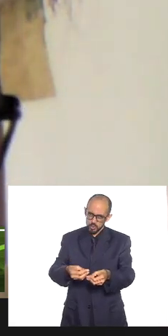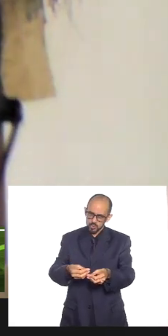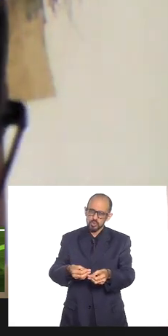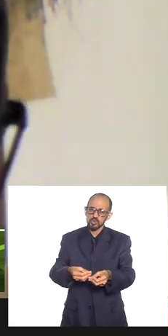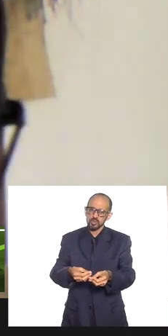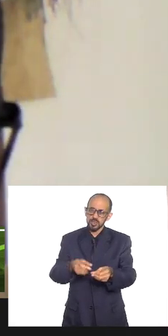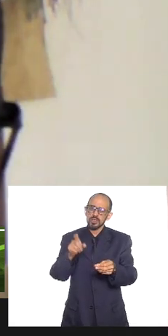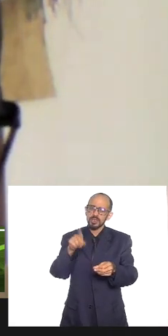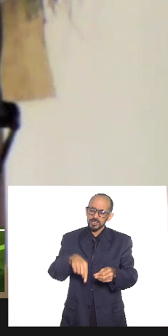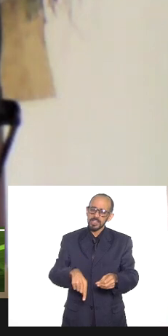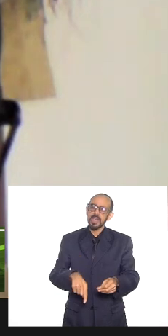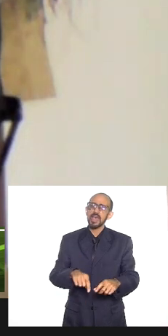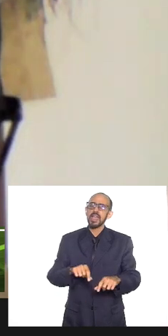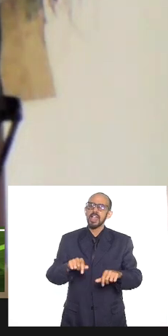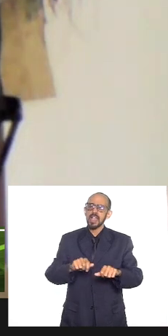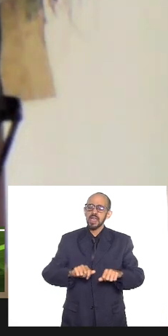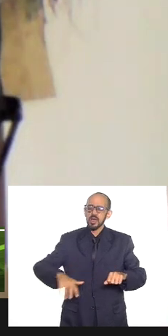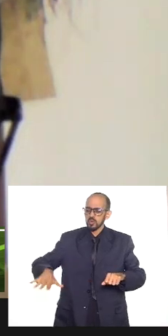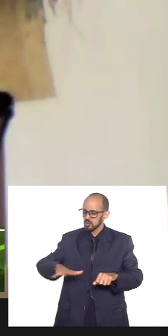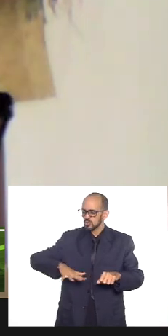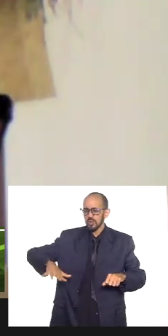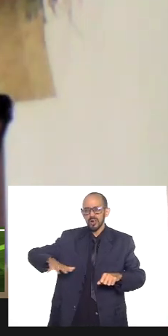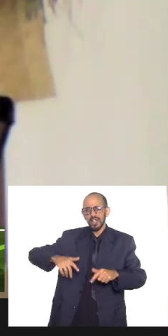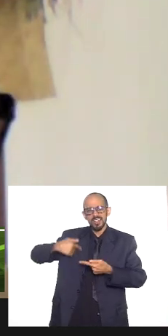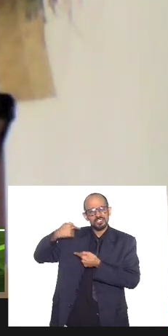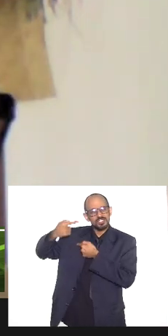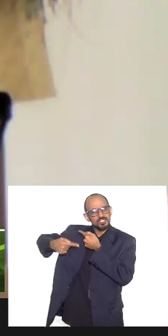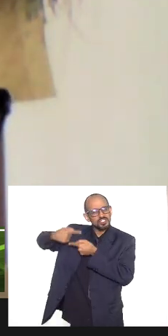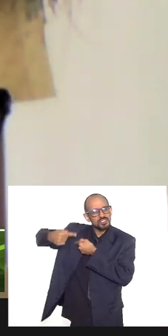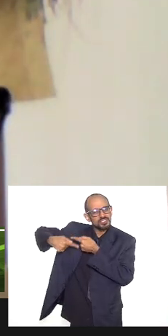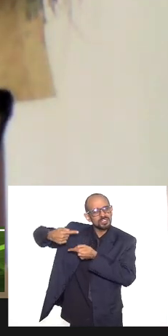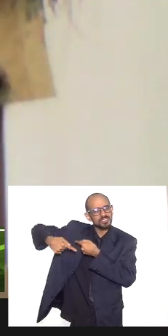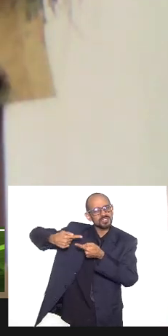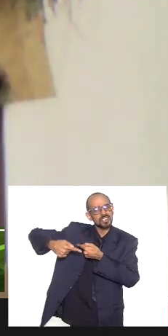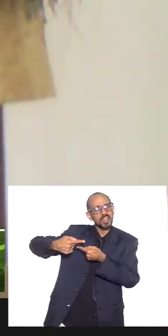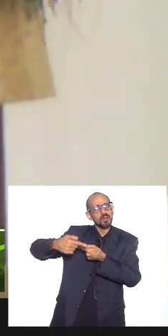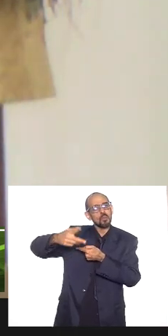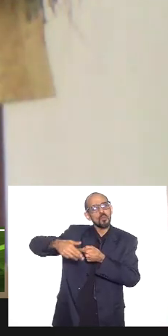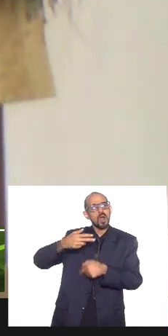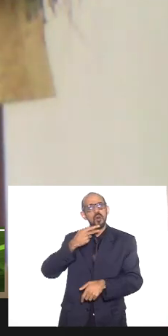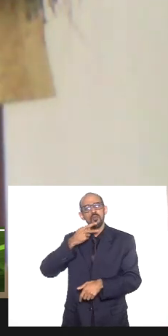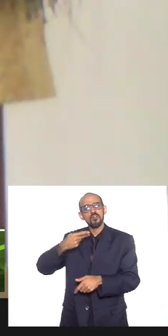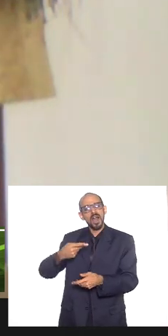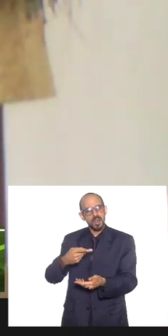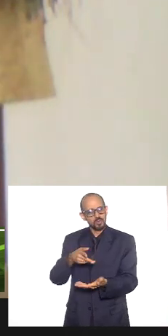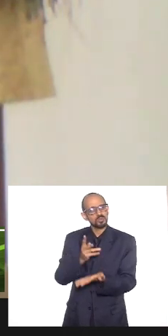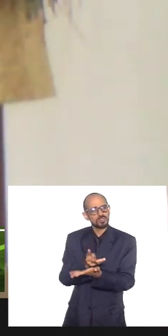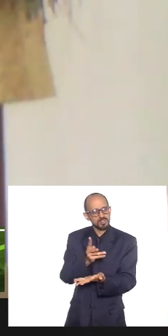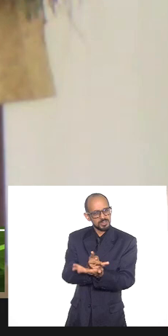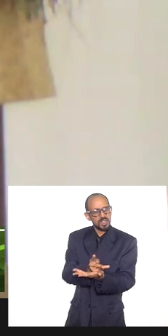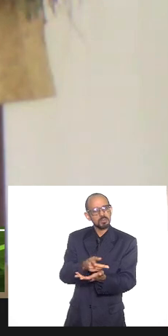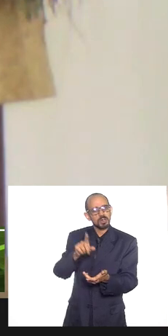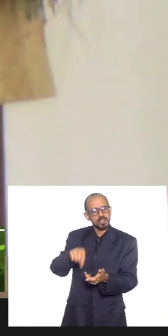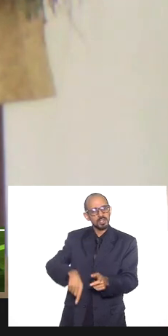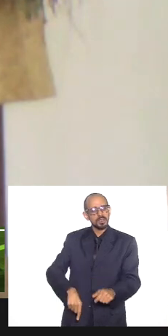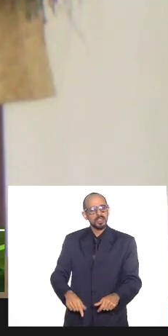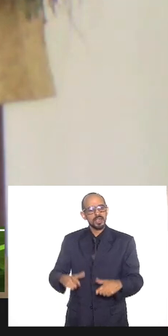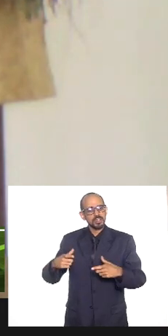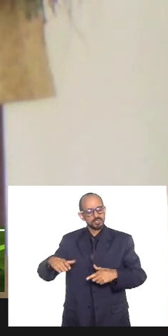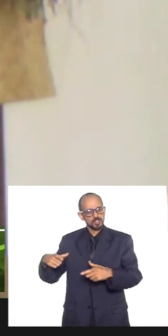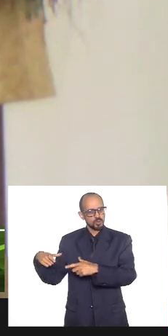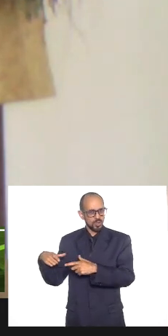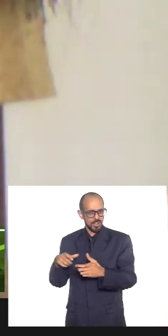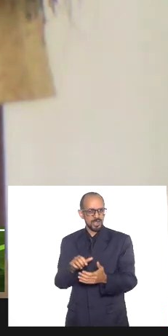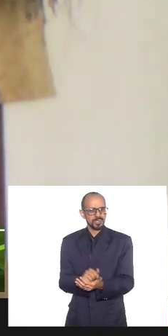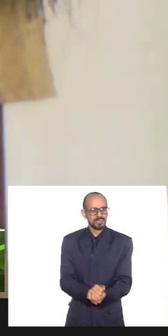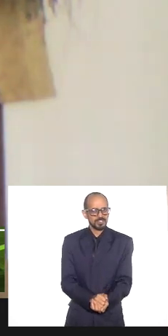os territórios ancestrálicos como eu gosto de me referir a esses espaços chamados de terreiro ali